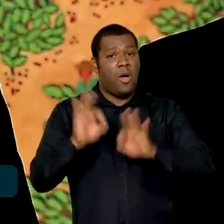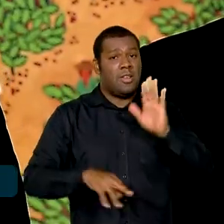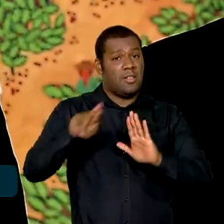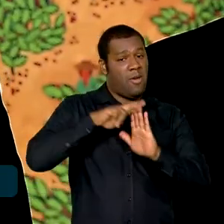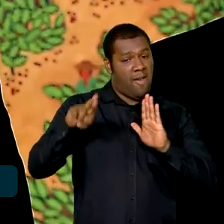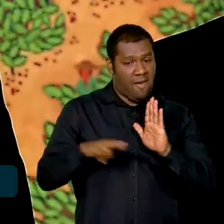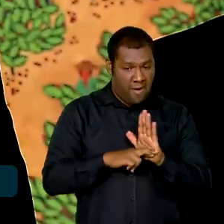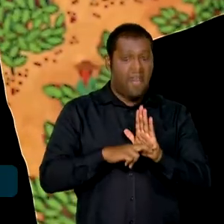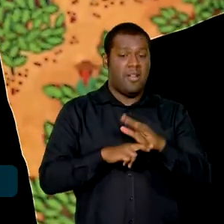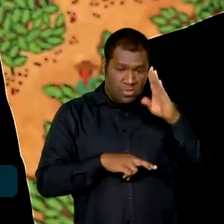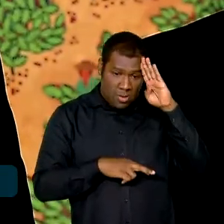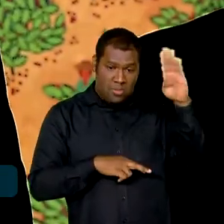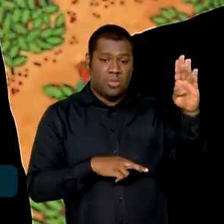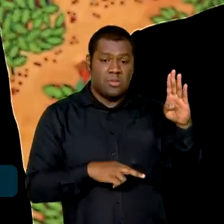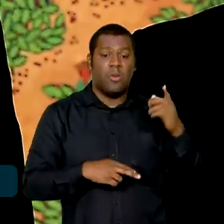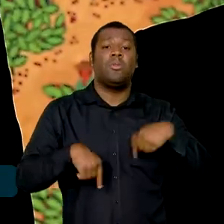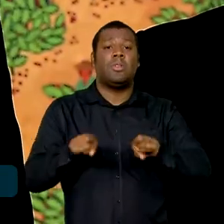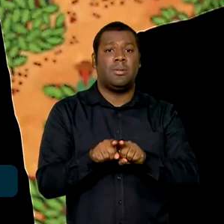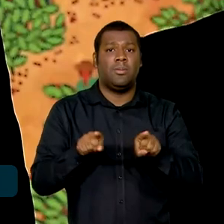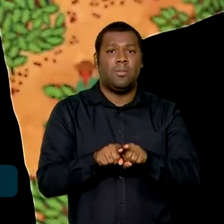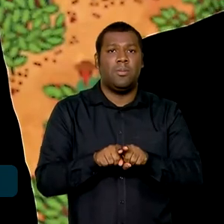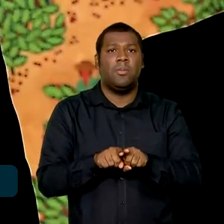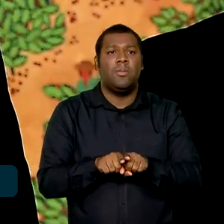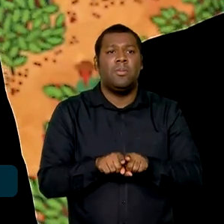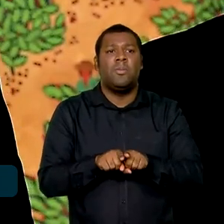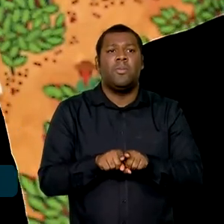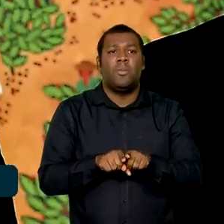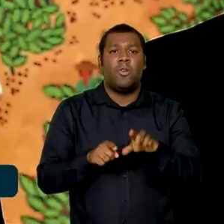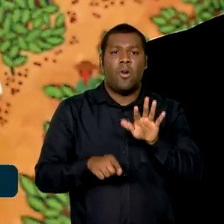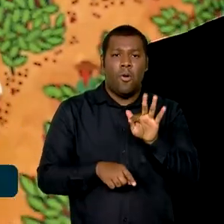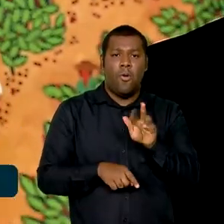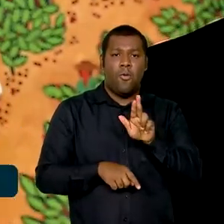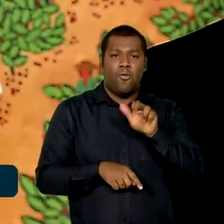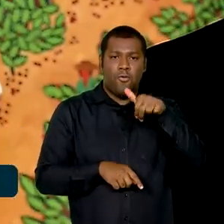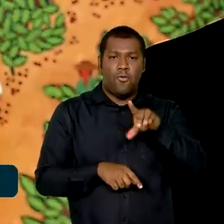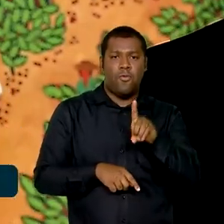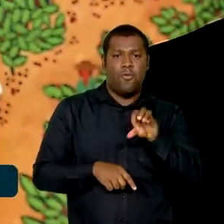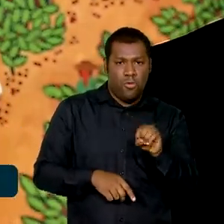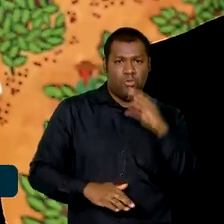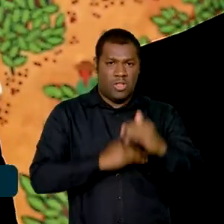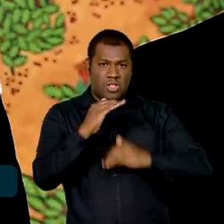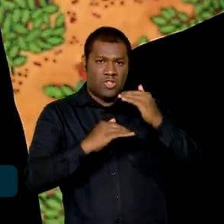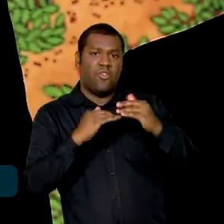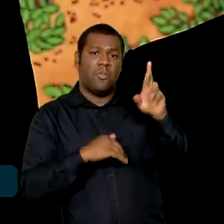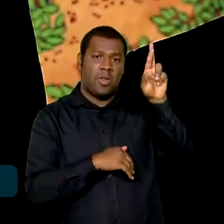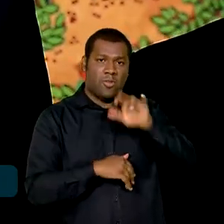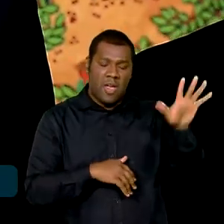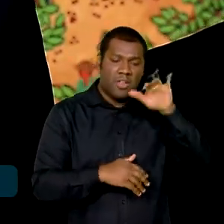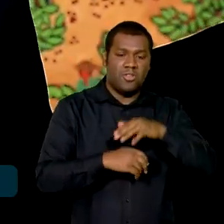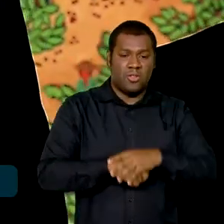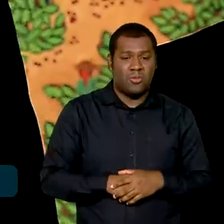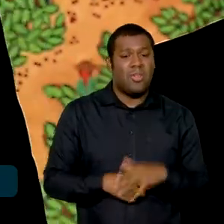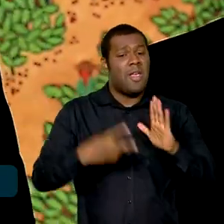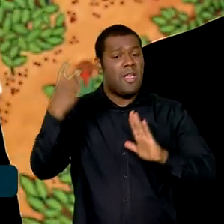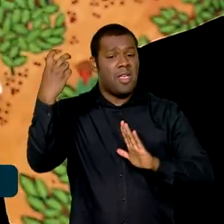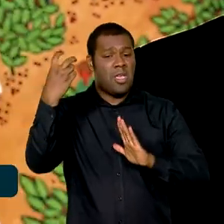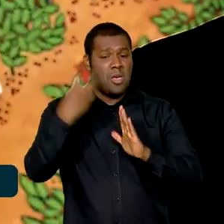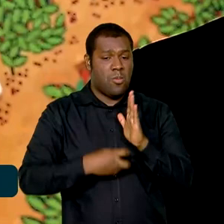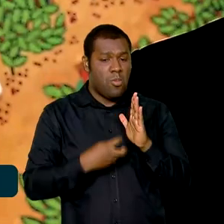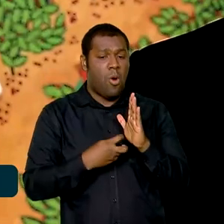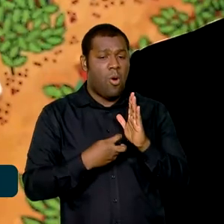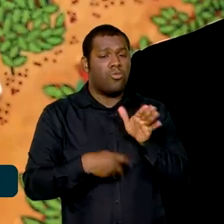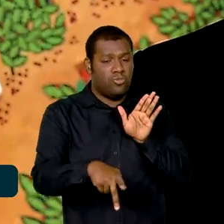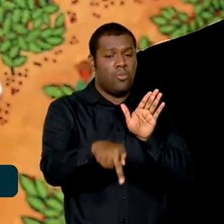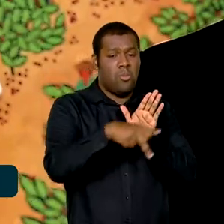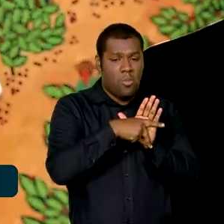diretrizes, inclusive de compensação, do Fundo de Desenvolvimento Regional e dos chamados impostos seletivos. São aqueles que o chama do